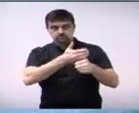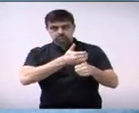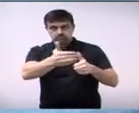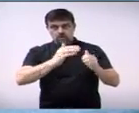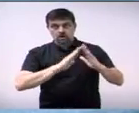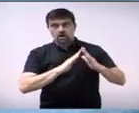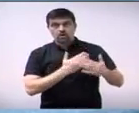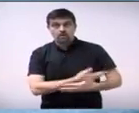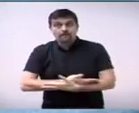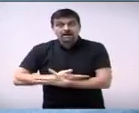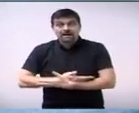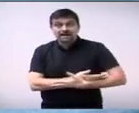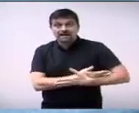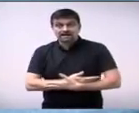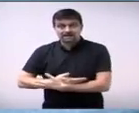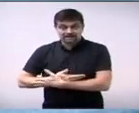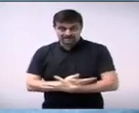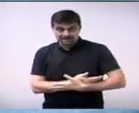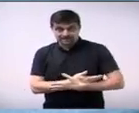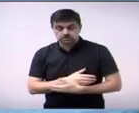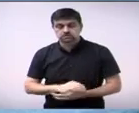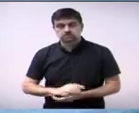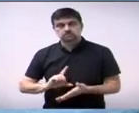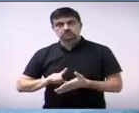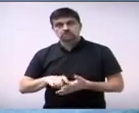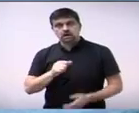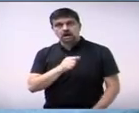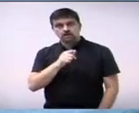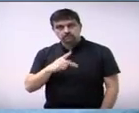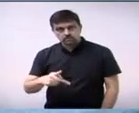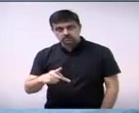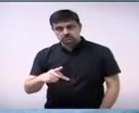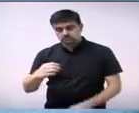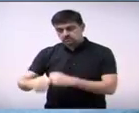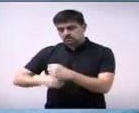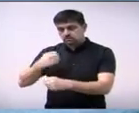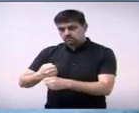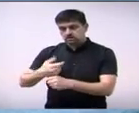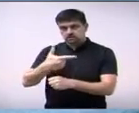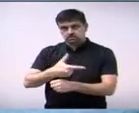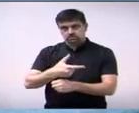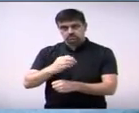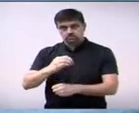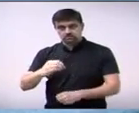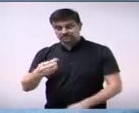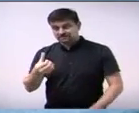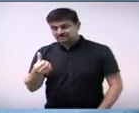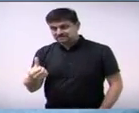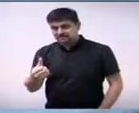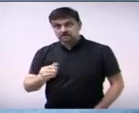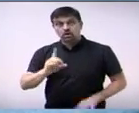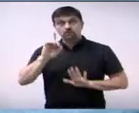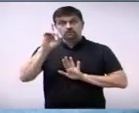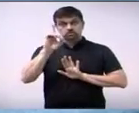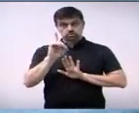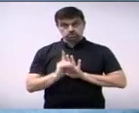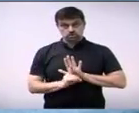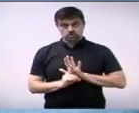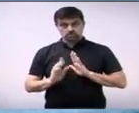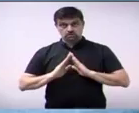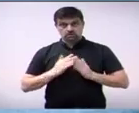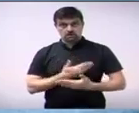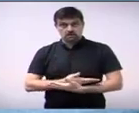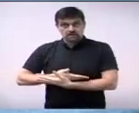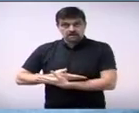Ferdinando Viacava, aposentou-se no ano de 2006 como diretora da